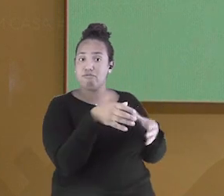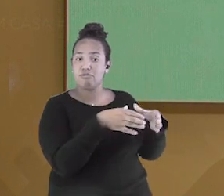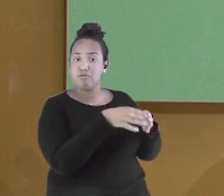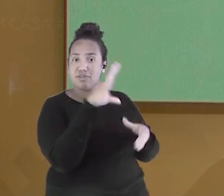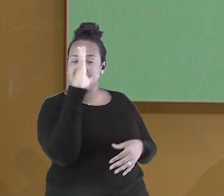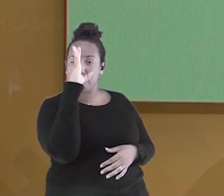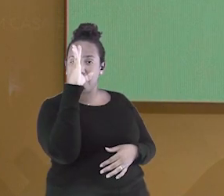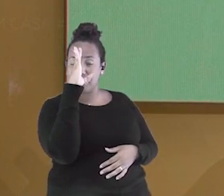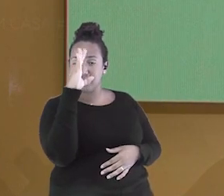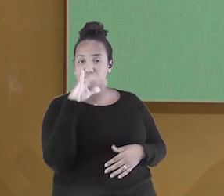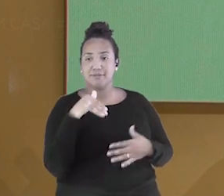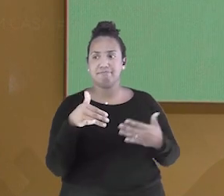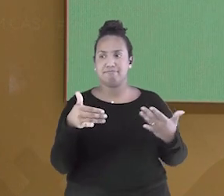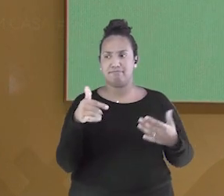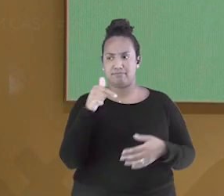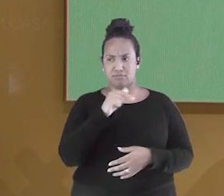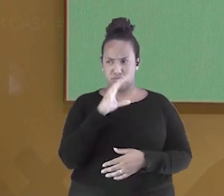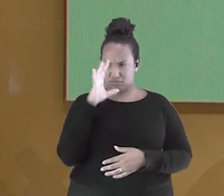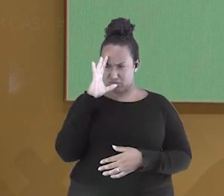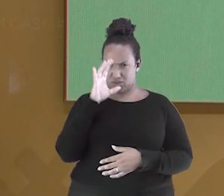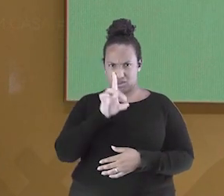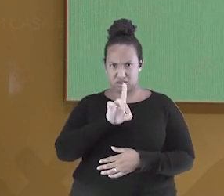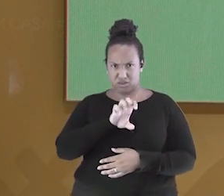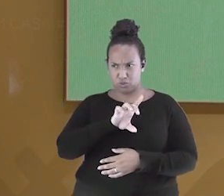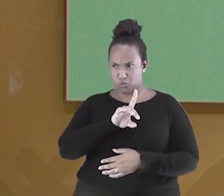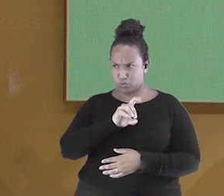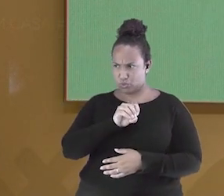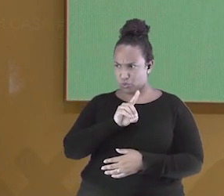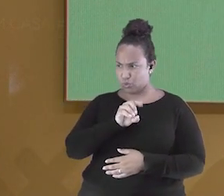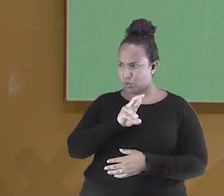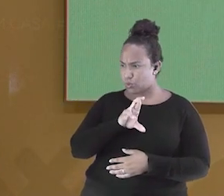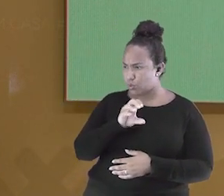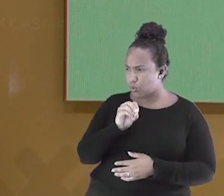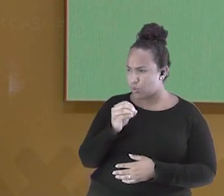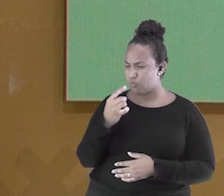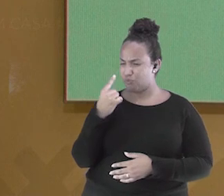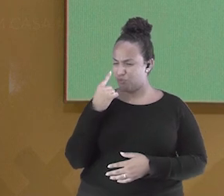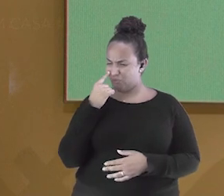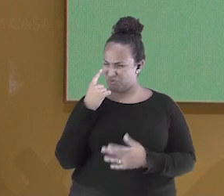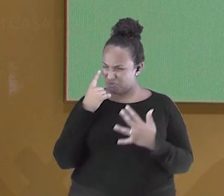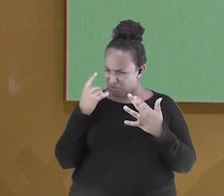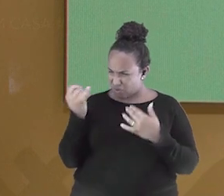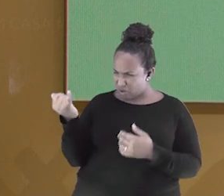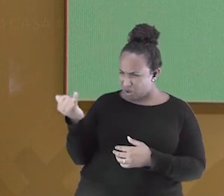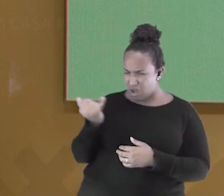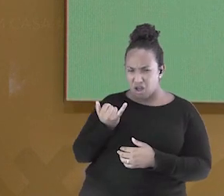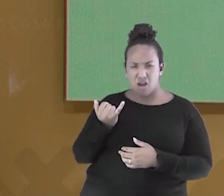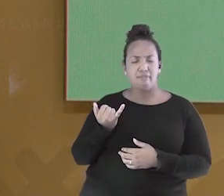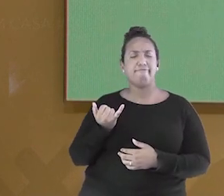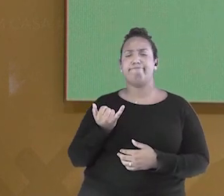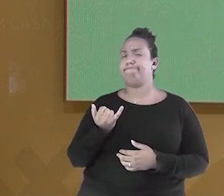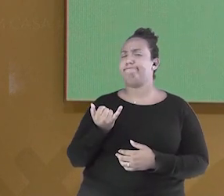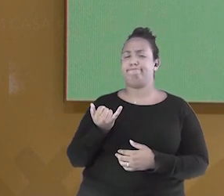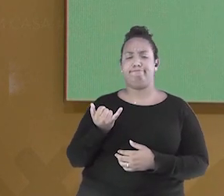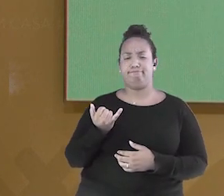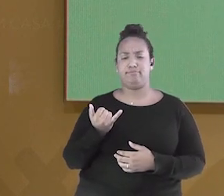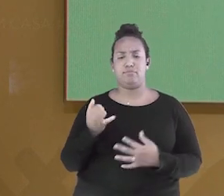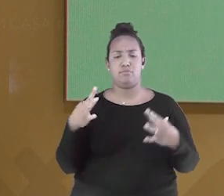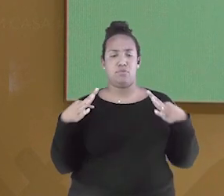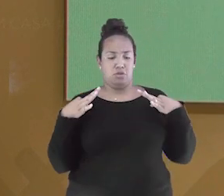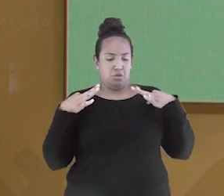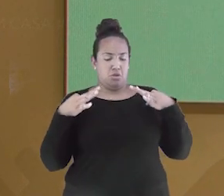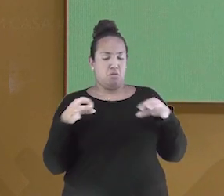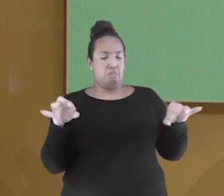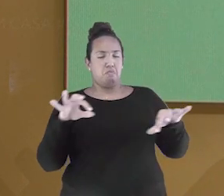caiu nos ouvidos do Marechal, lá para as tantas da noite do dia 15, não teve outra. Com seu pijaminha pronto para dormir,